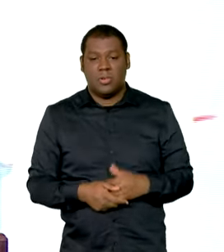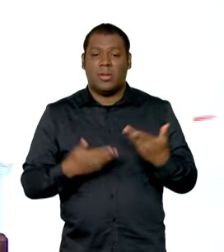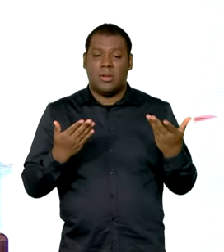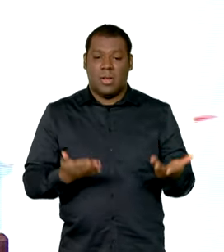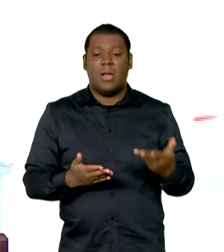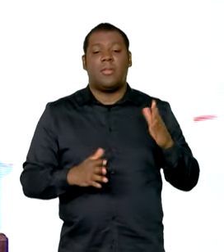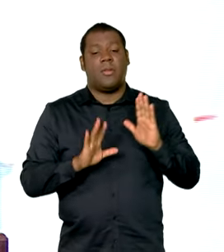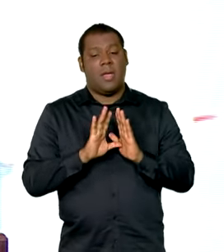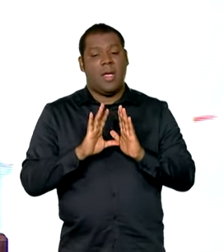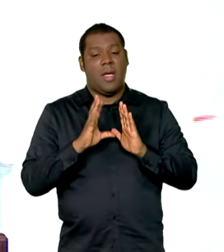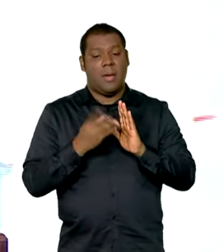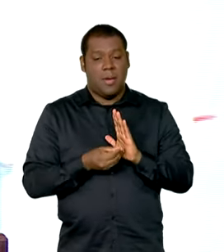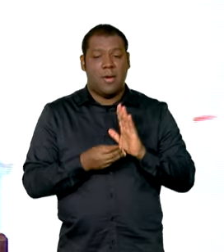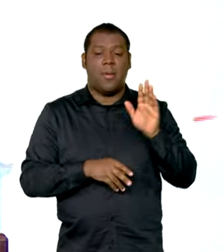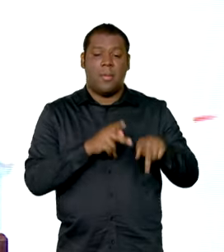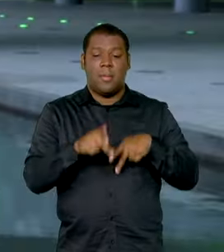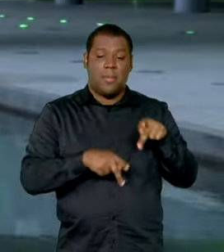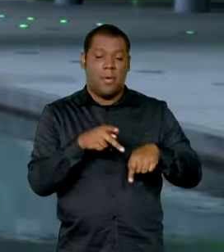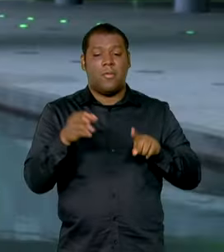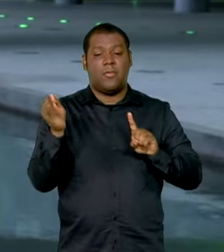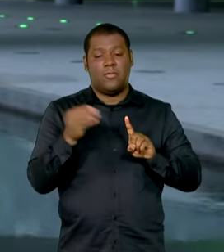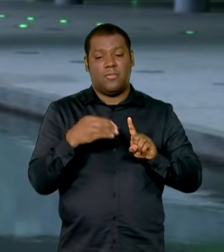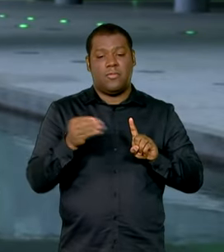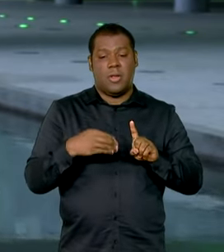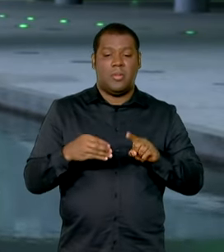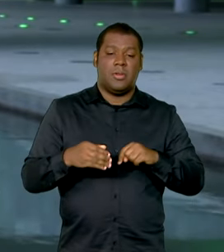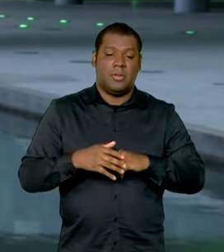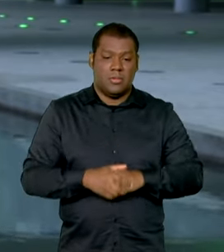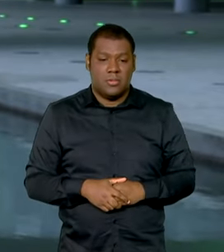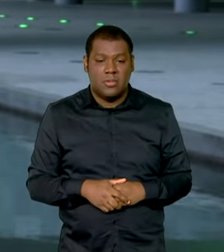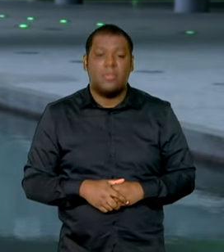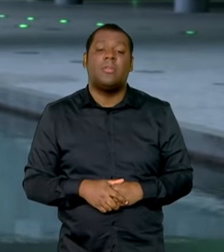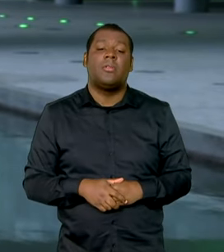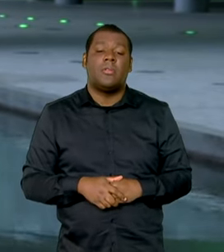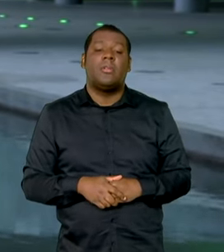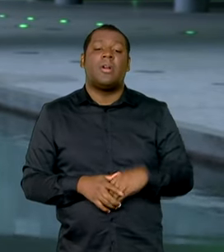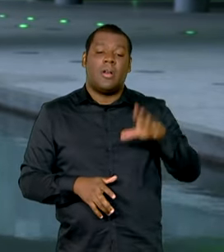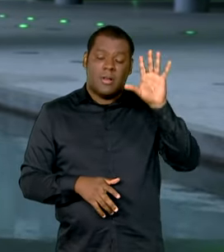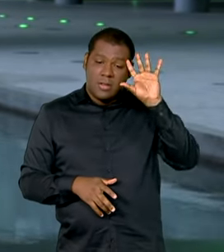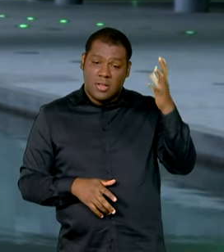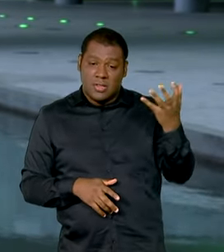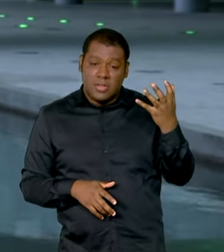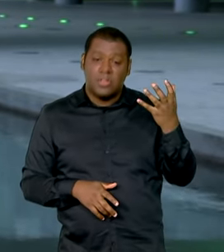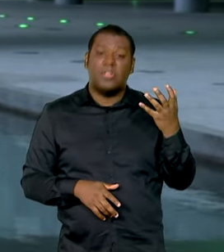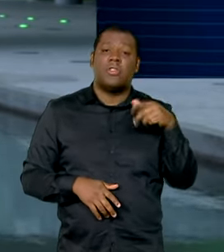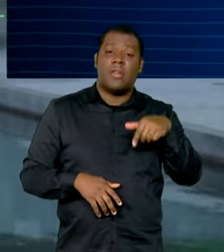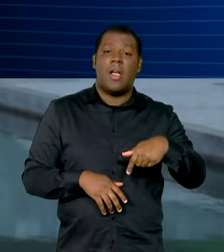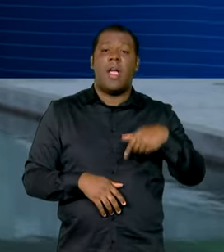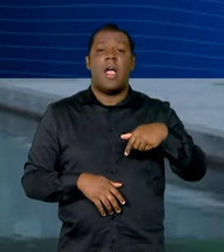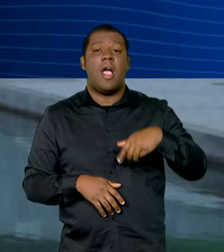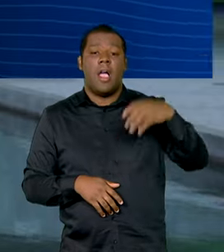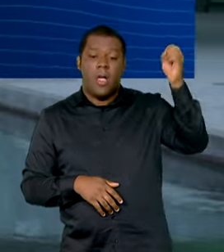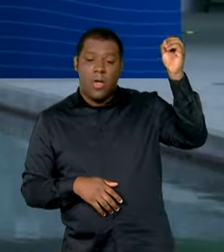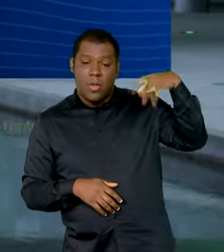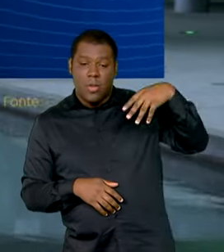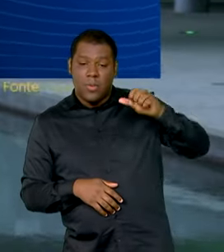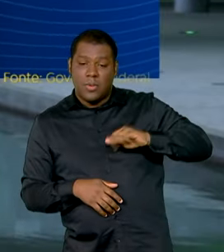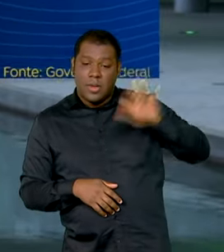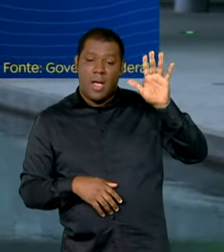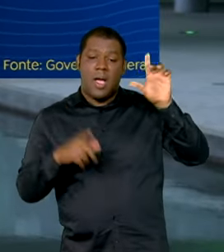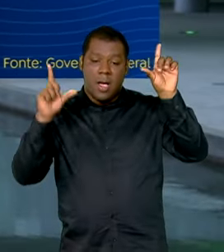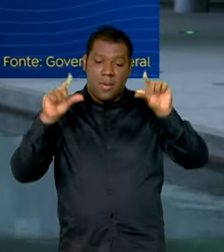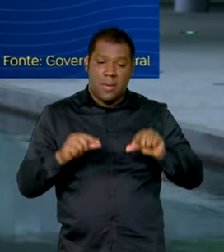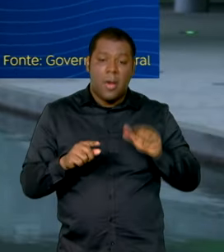vulnerabilidade do ponto de vista tarifárico. A medida também define mudanças nas tarifas de energia elétrica dos consumidores. O